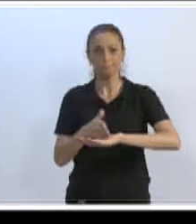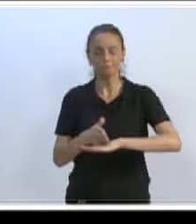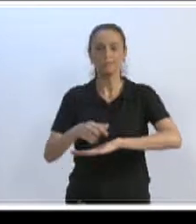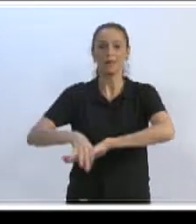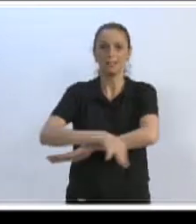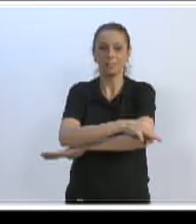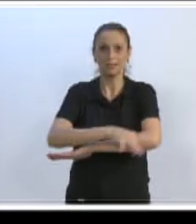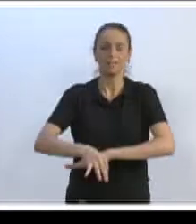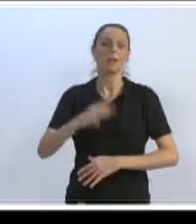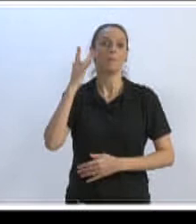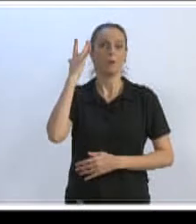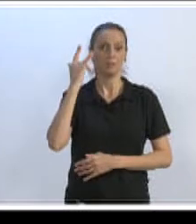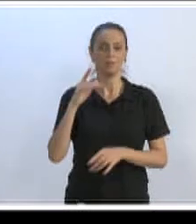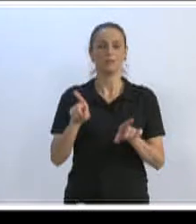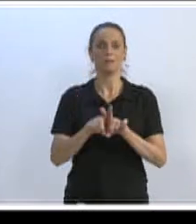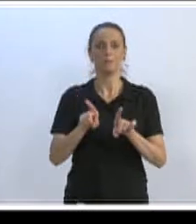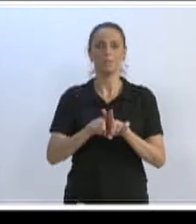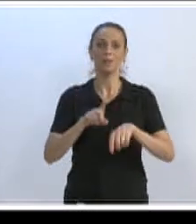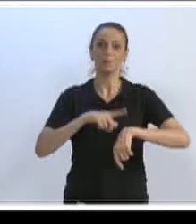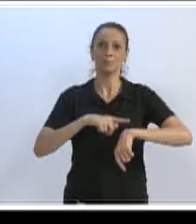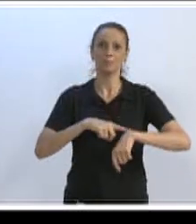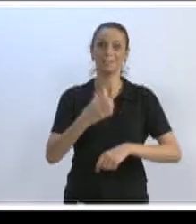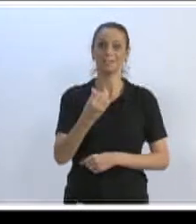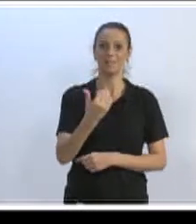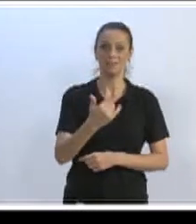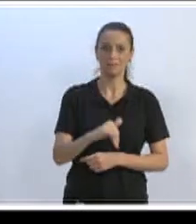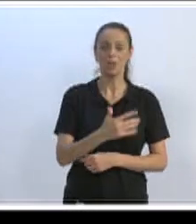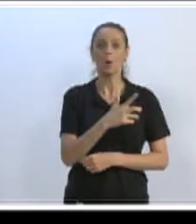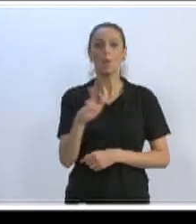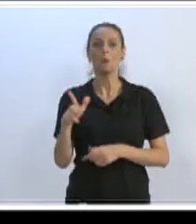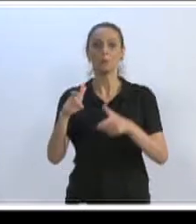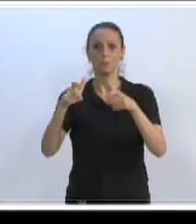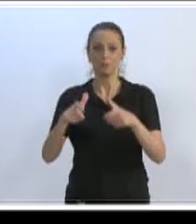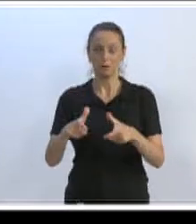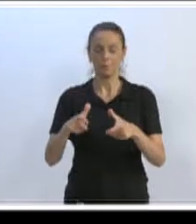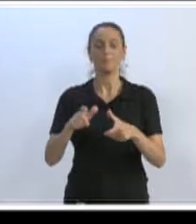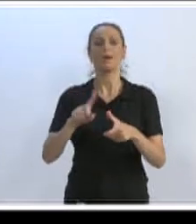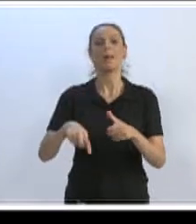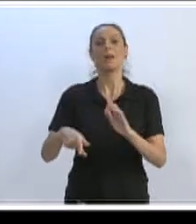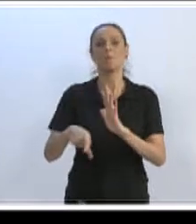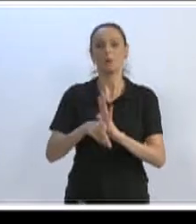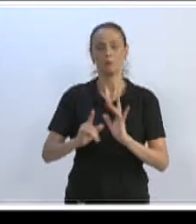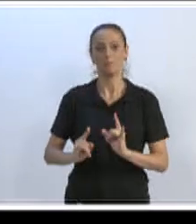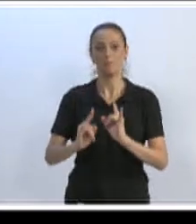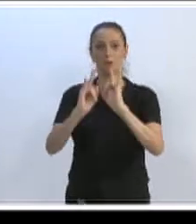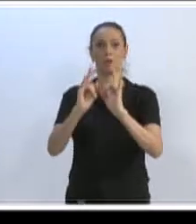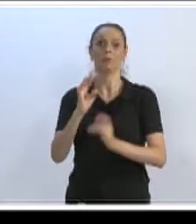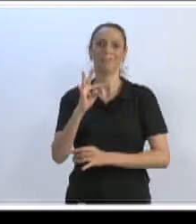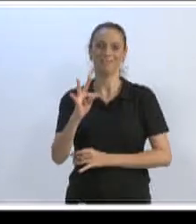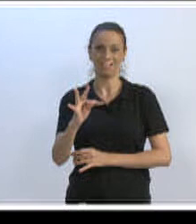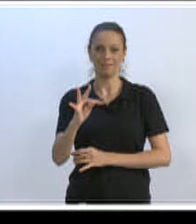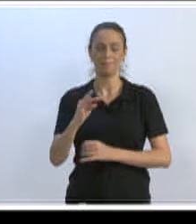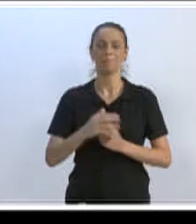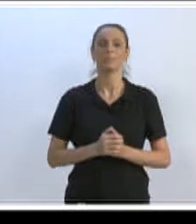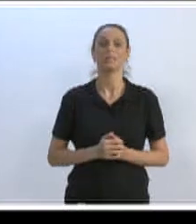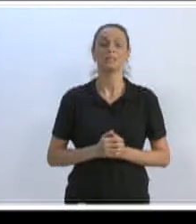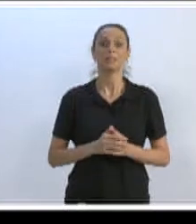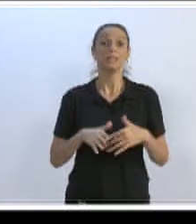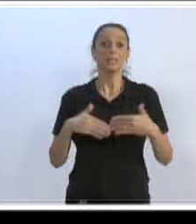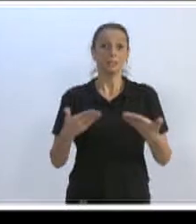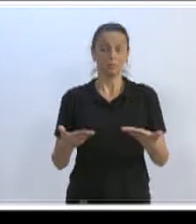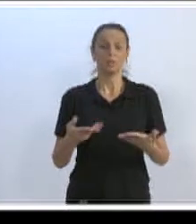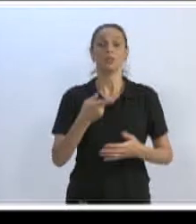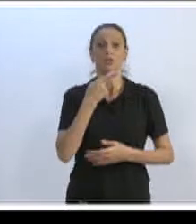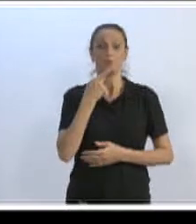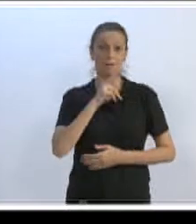29, a partir das 18h30, no auditório do Bloco T. Acho, senhor presidente, que a gente estava aqui discutindo racismo. Quando a gente fala